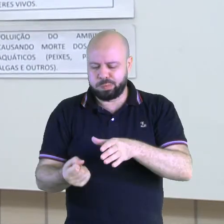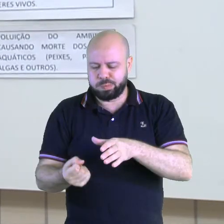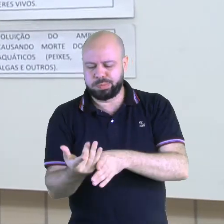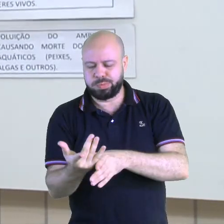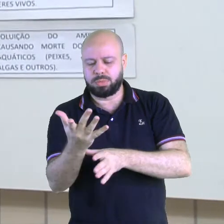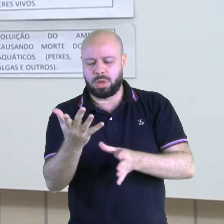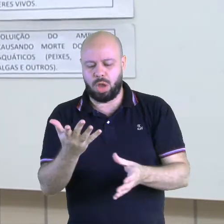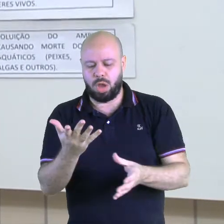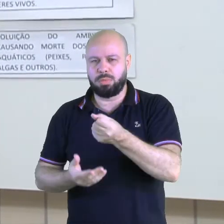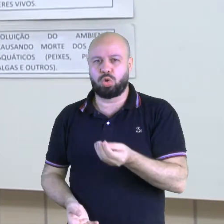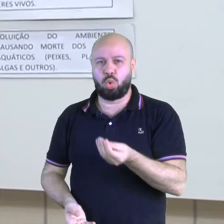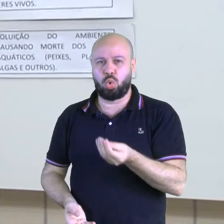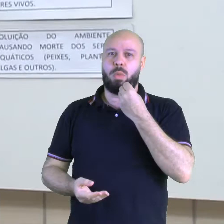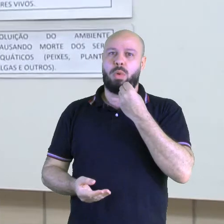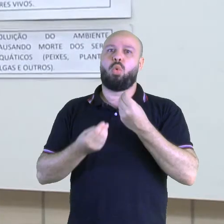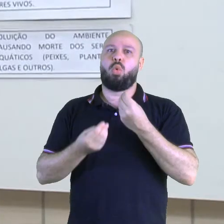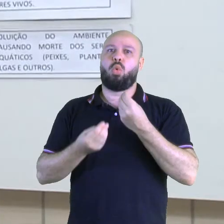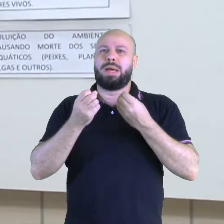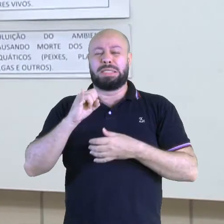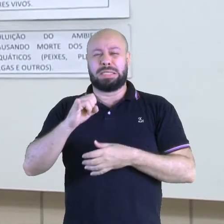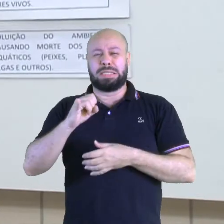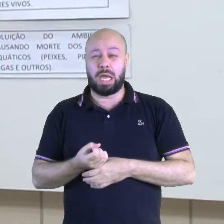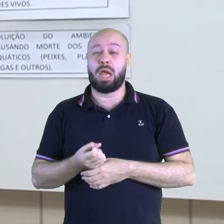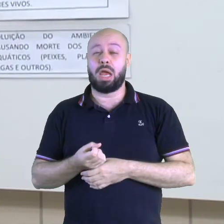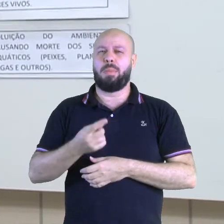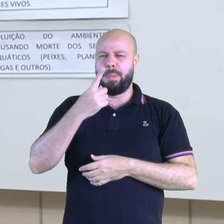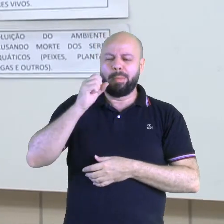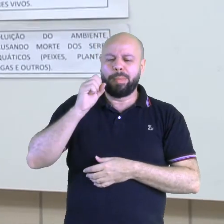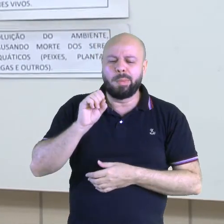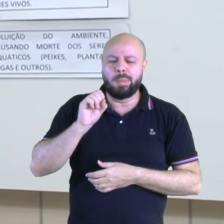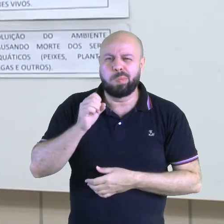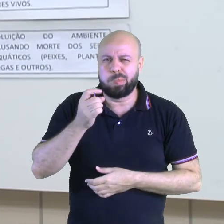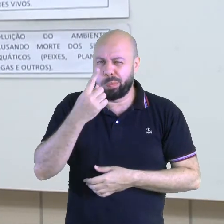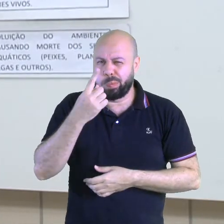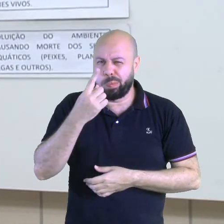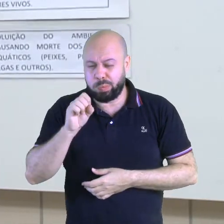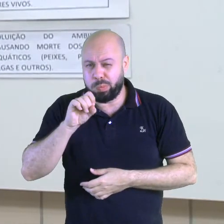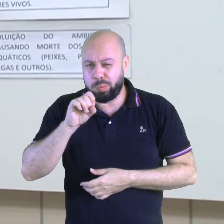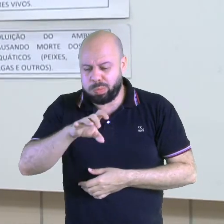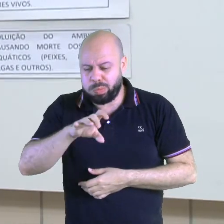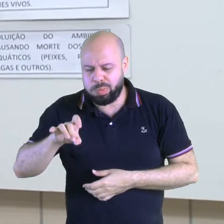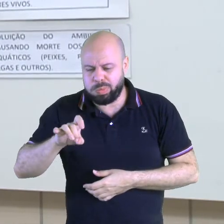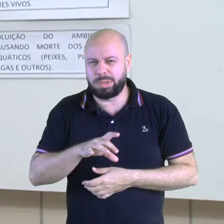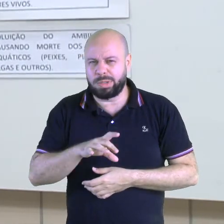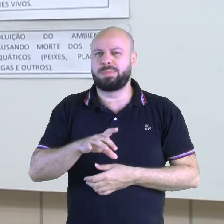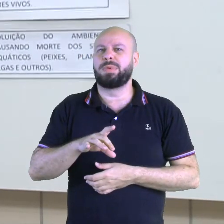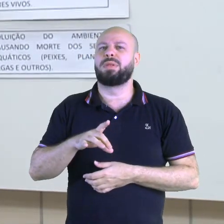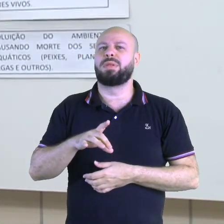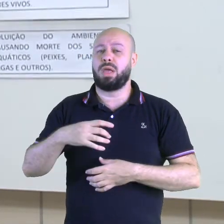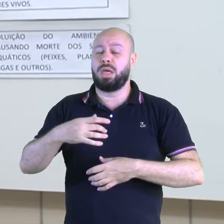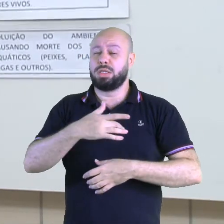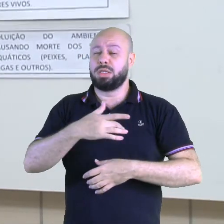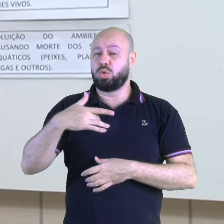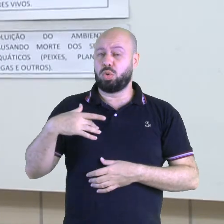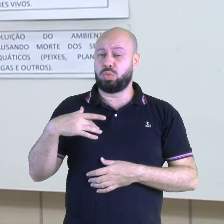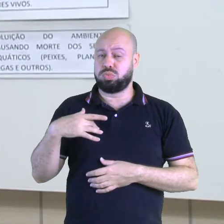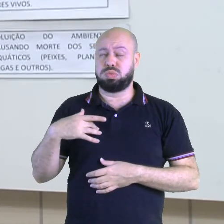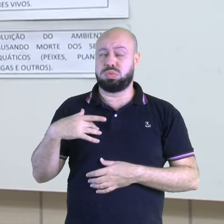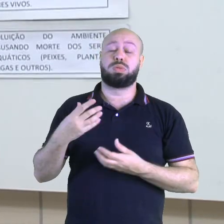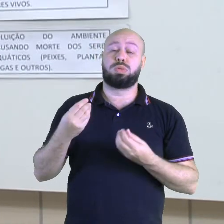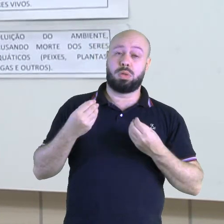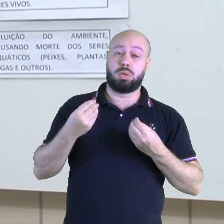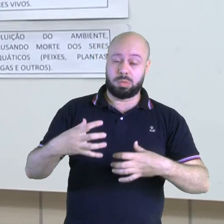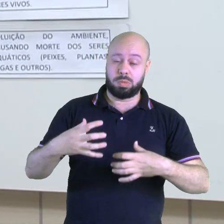alimento com poluição, né? A nossa saúde, consequentemente, também vai ser atingida. Então, nós precisamos